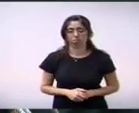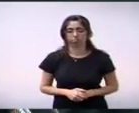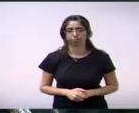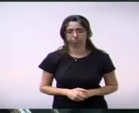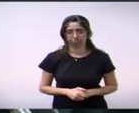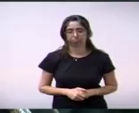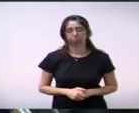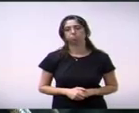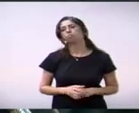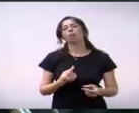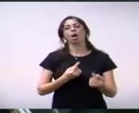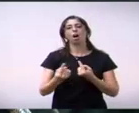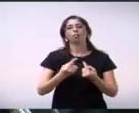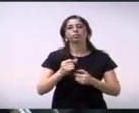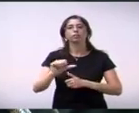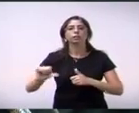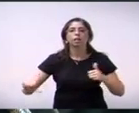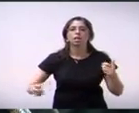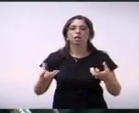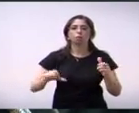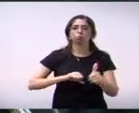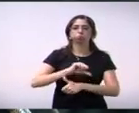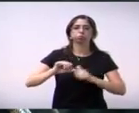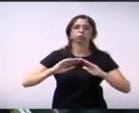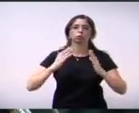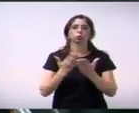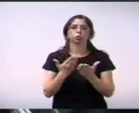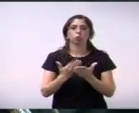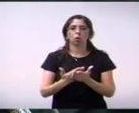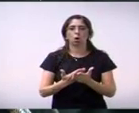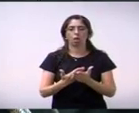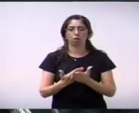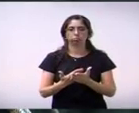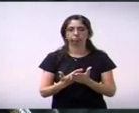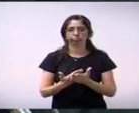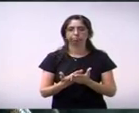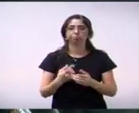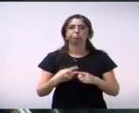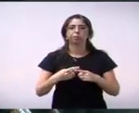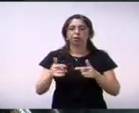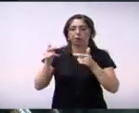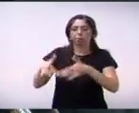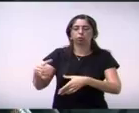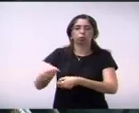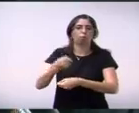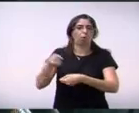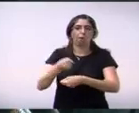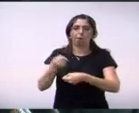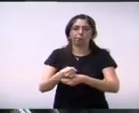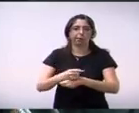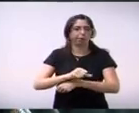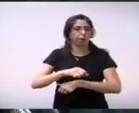Mangi para transformá-la em escola municipal por motivo de abandono da obra.